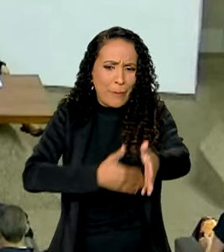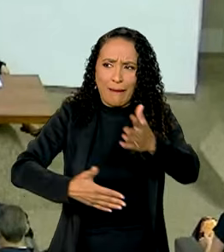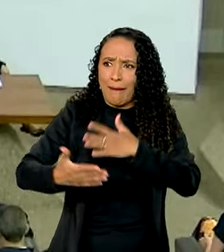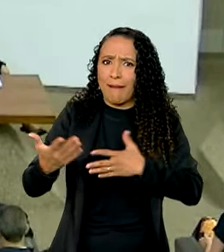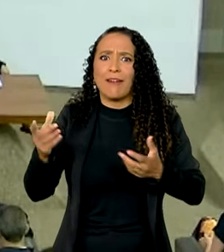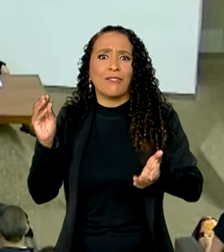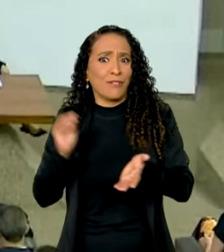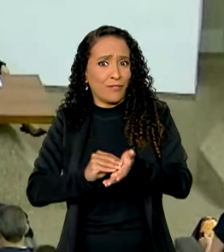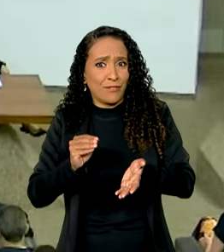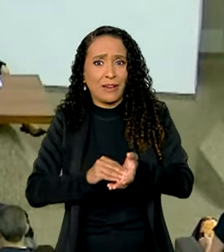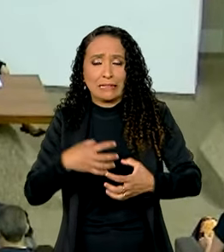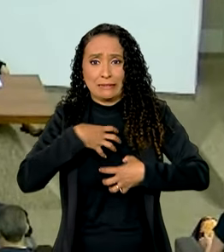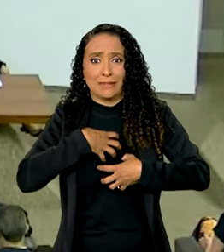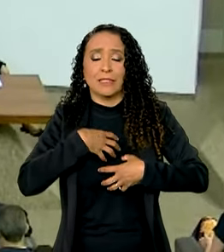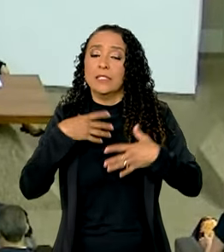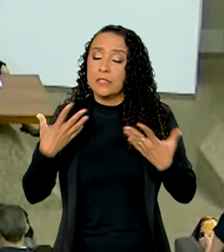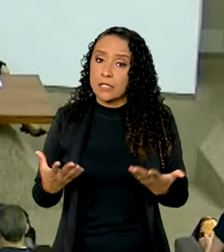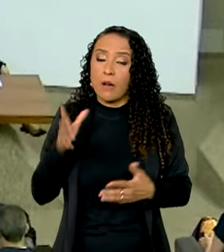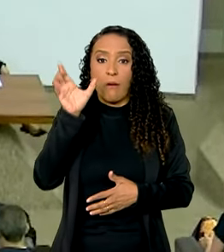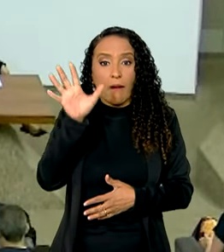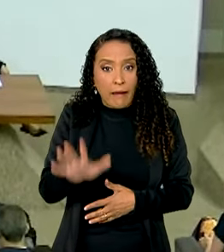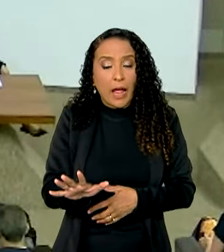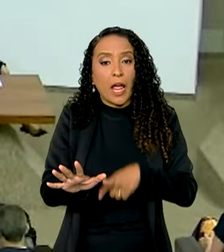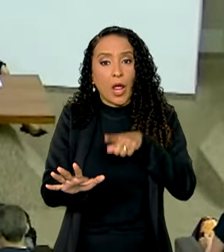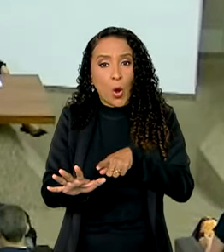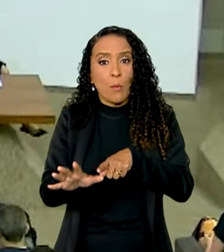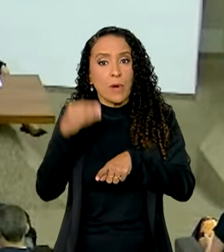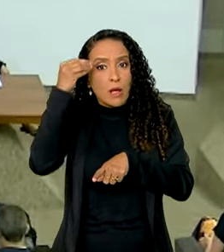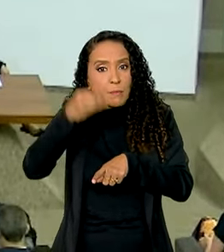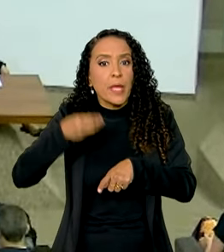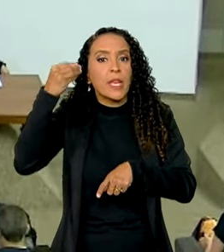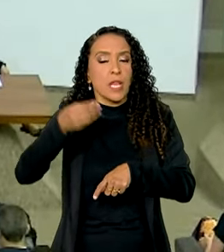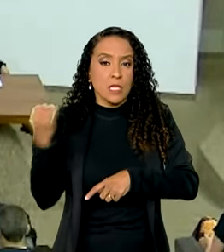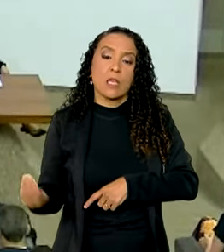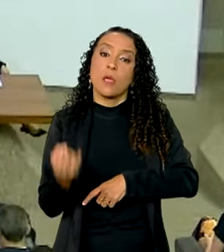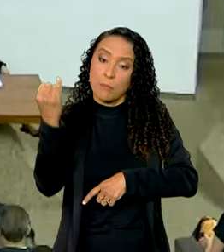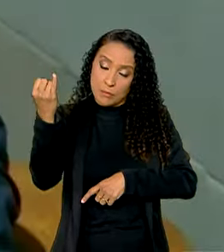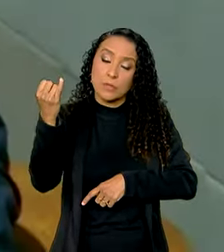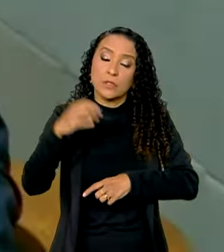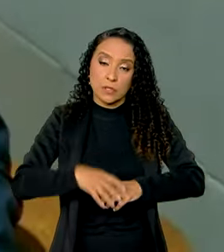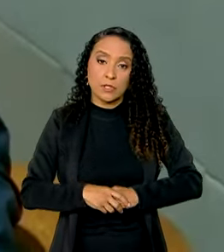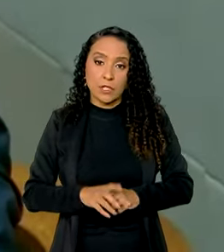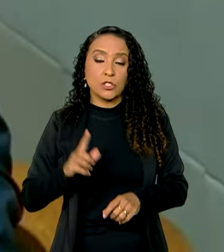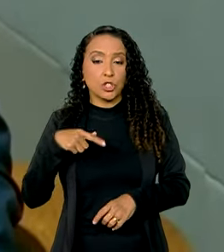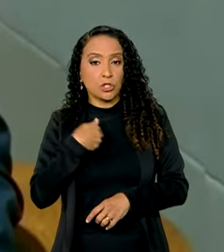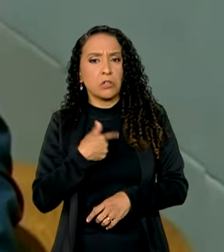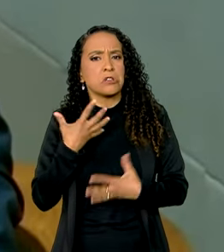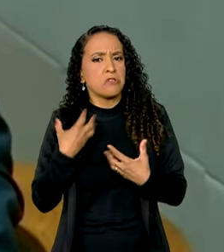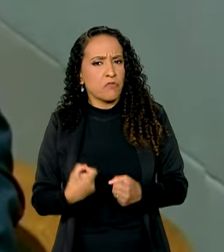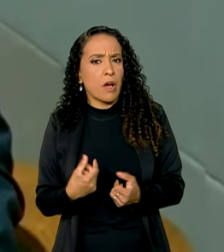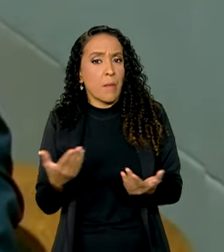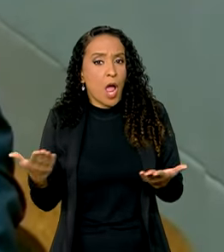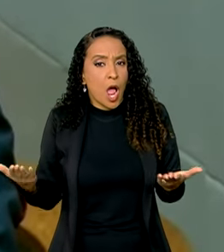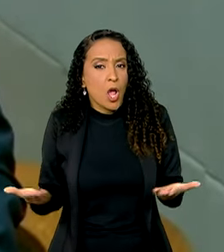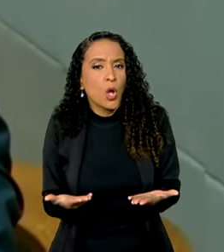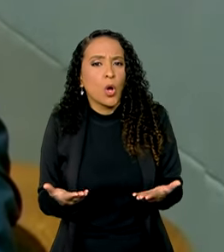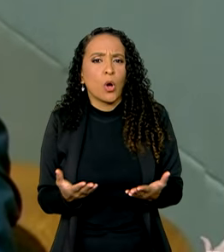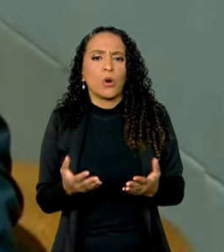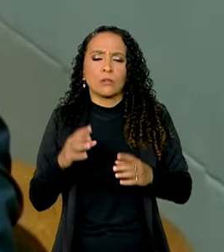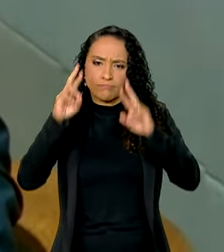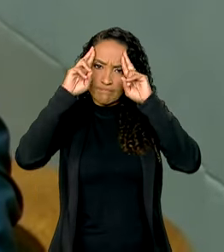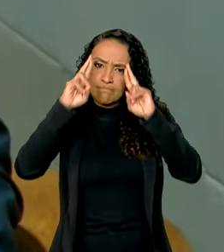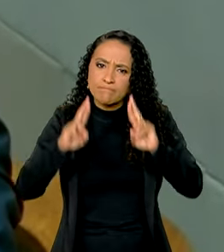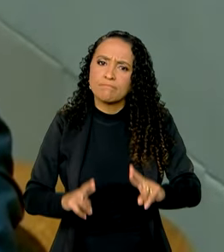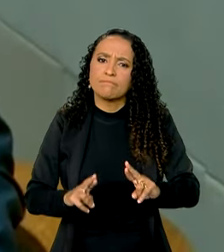uma perna, portanto, esta é uma experiência importantíssima que nós vamos agora, com muito